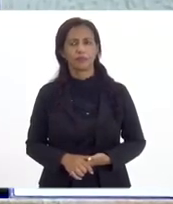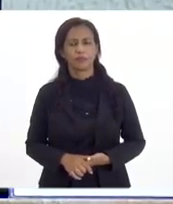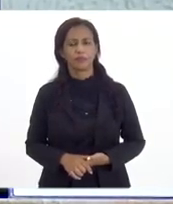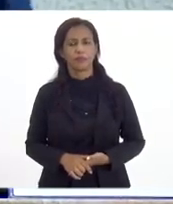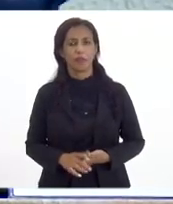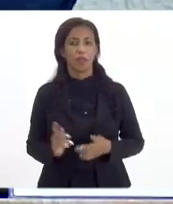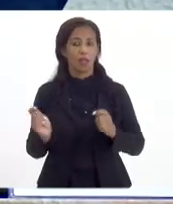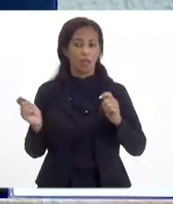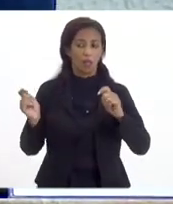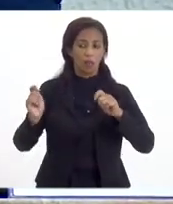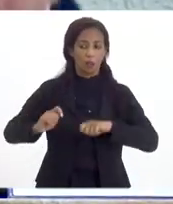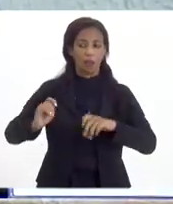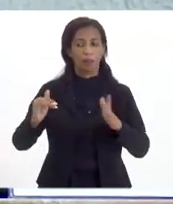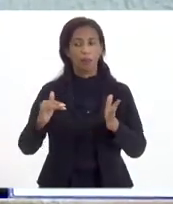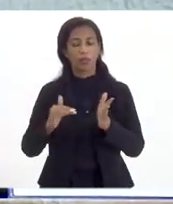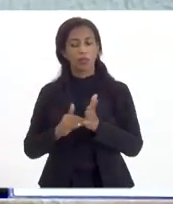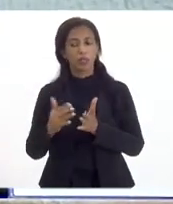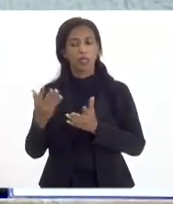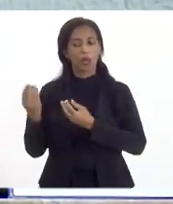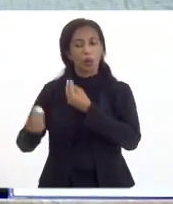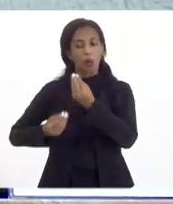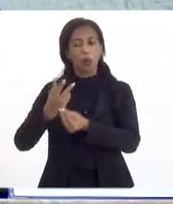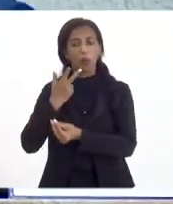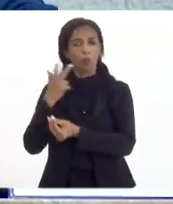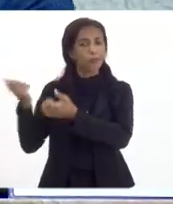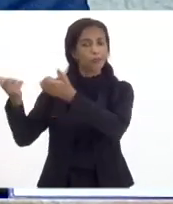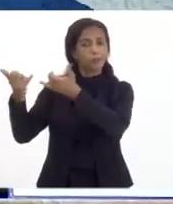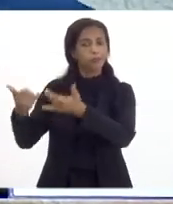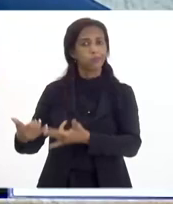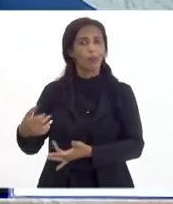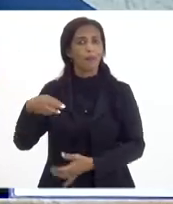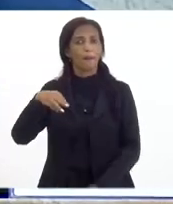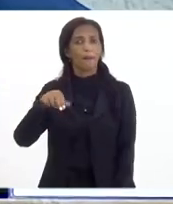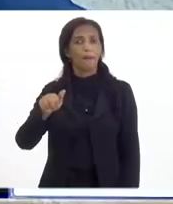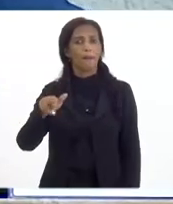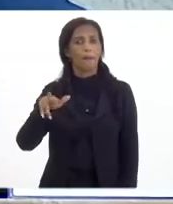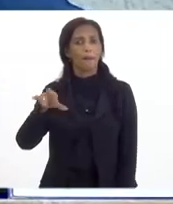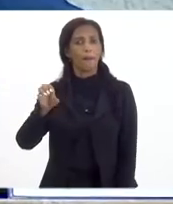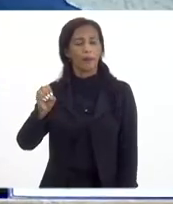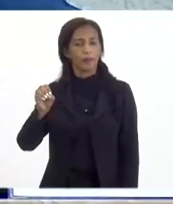poderá ser, até como falou ali o nosso Marcelo, da Firjan,